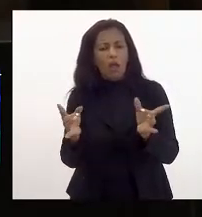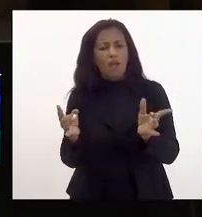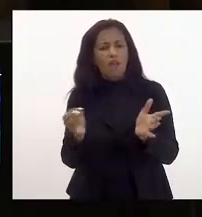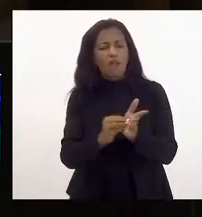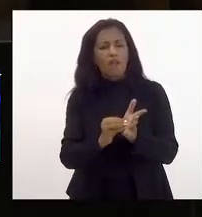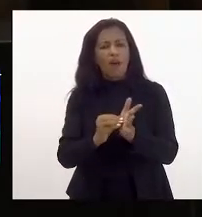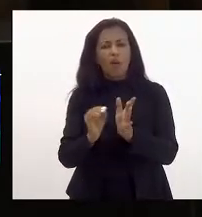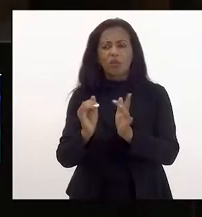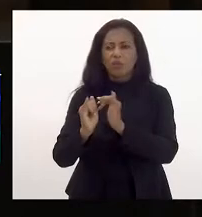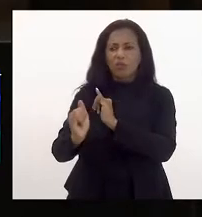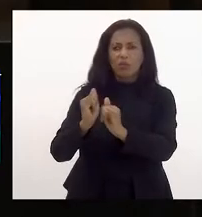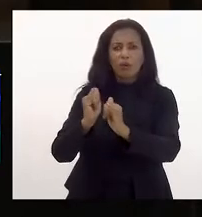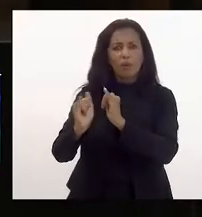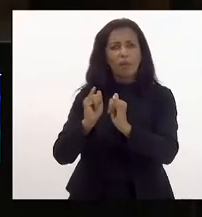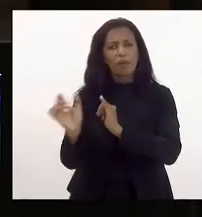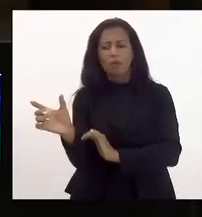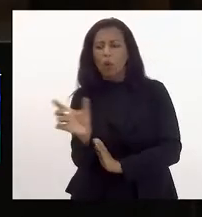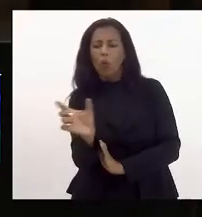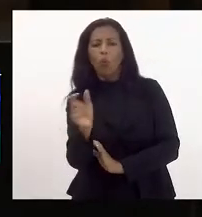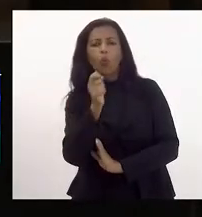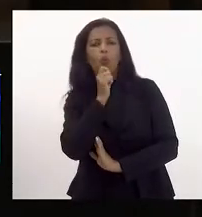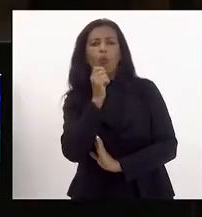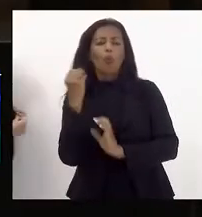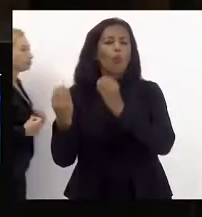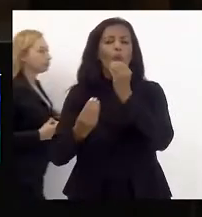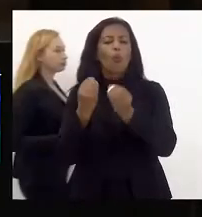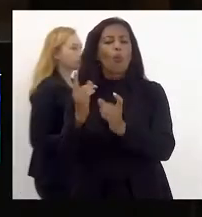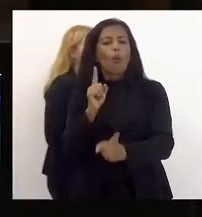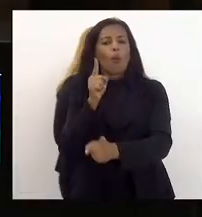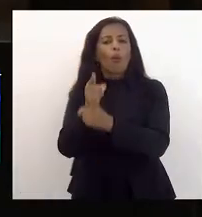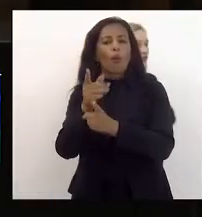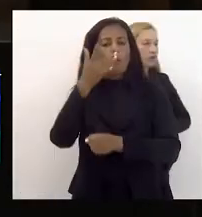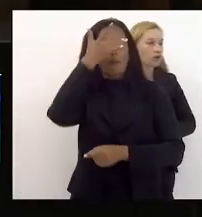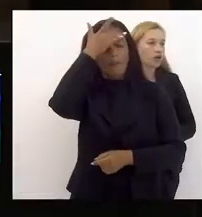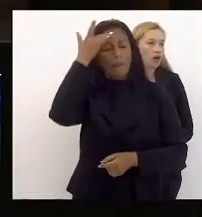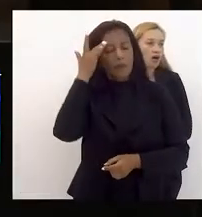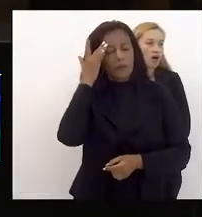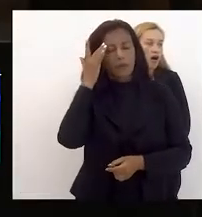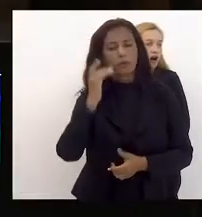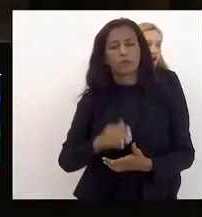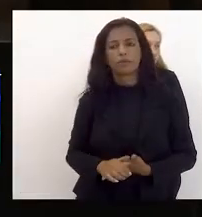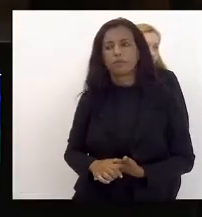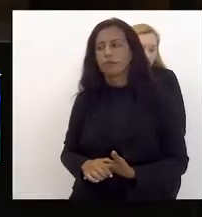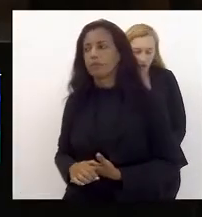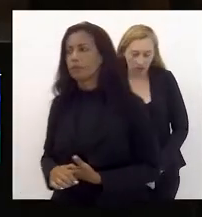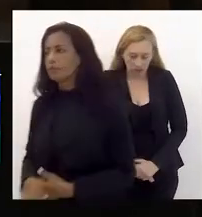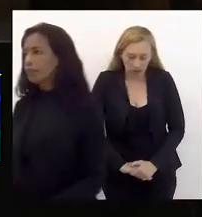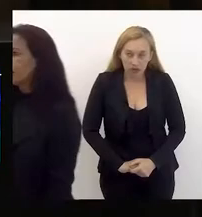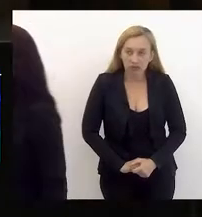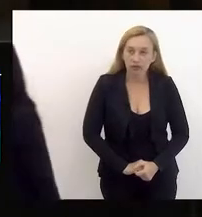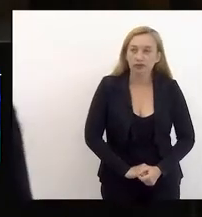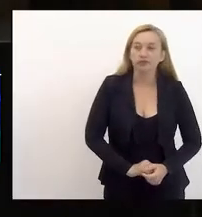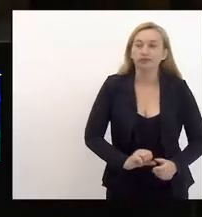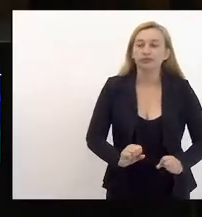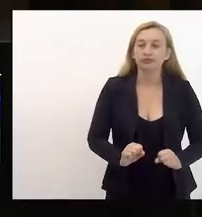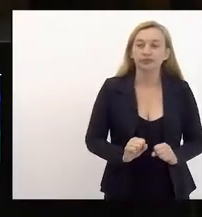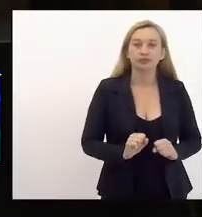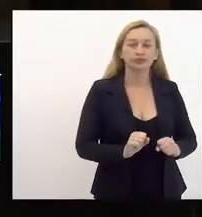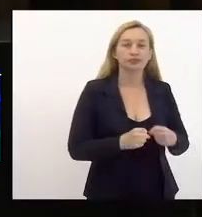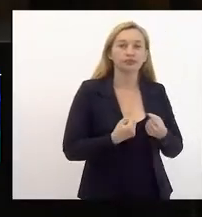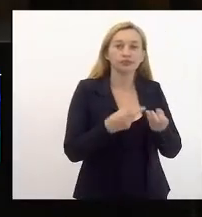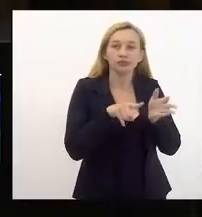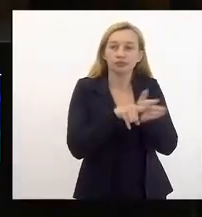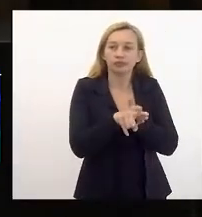desinformação não tinha como encontrar essas pessoas então nesse sentido a gente reforça as perguntas